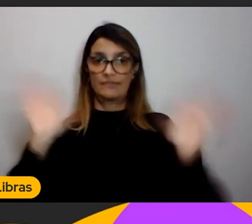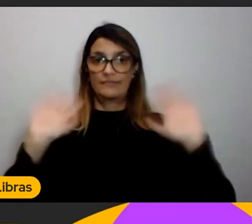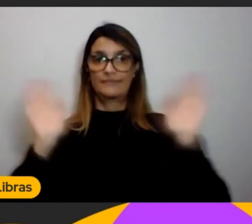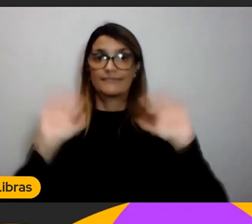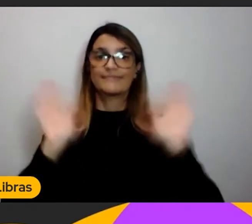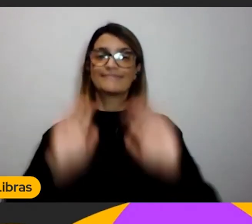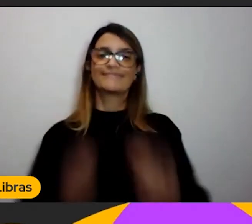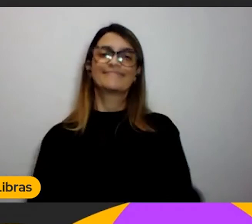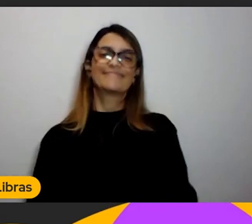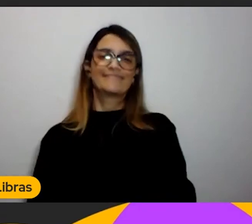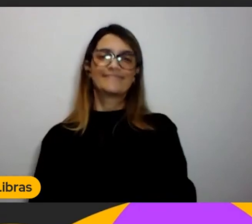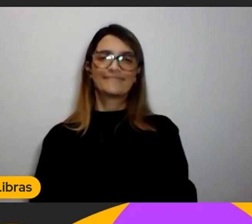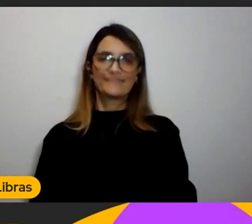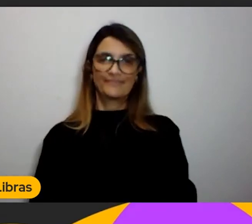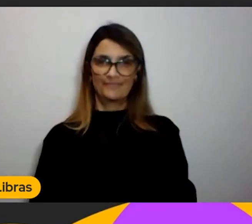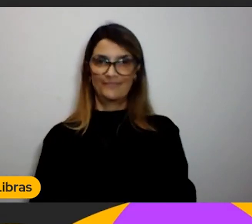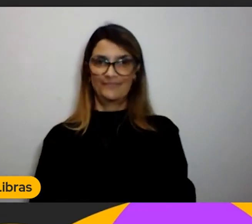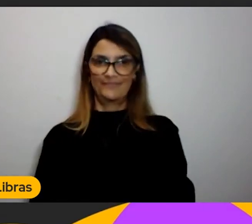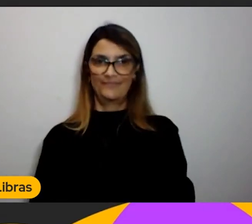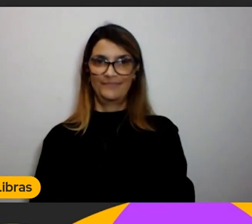a Cris, hein? lá.